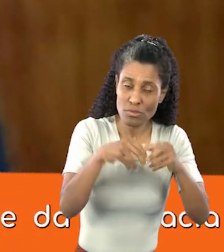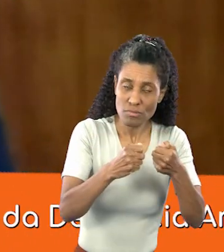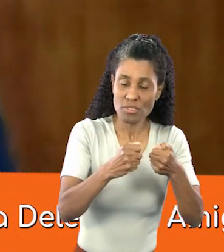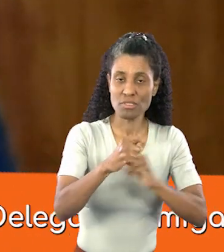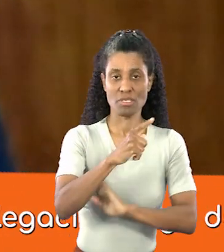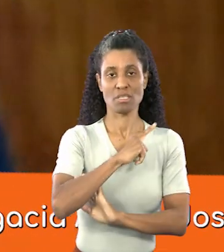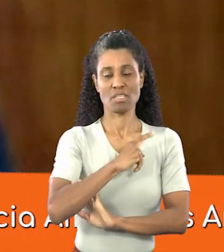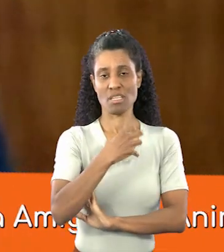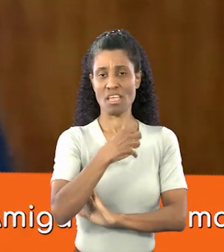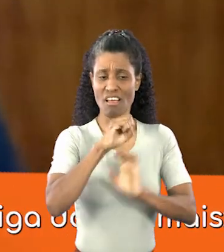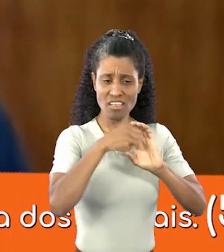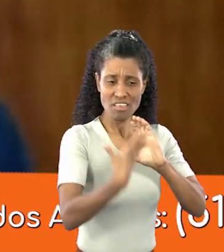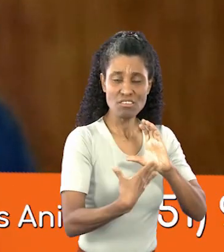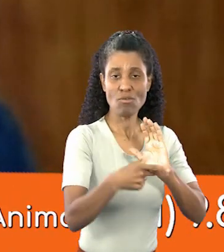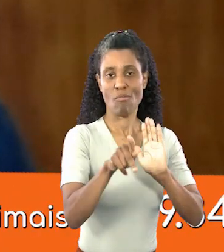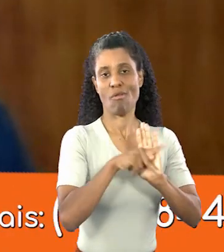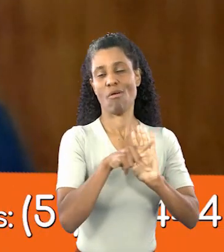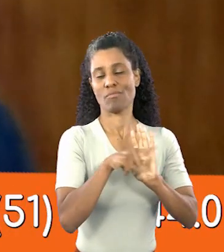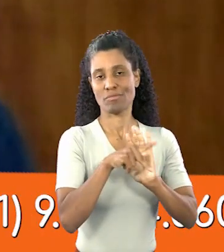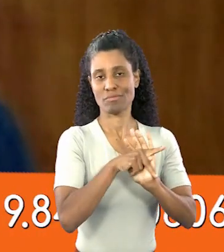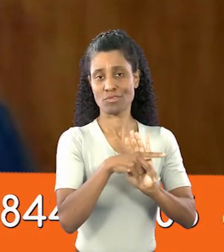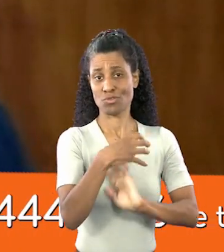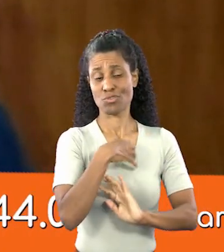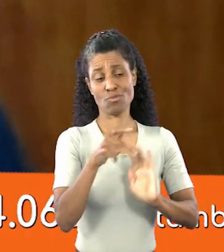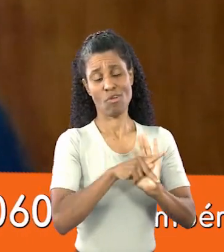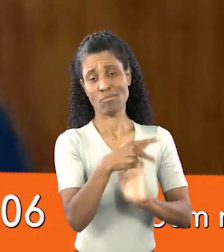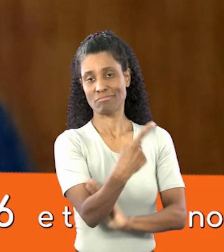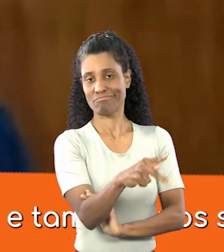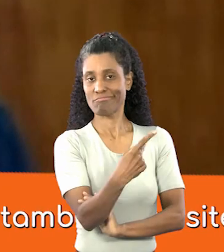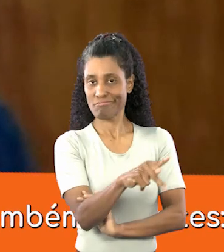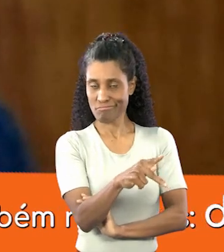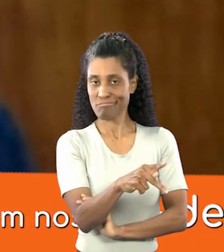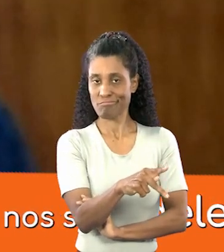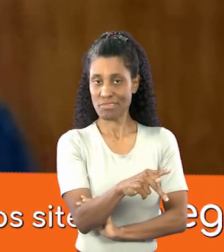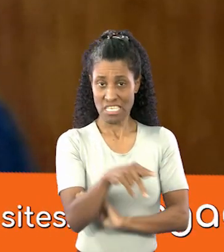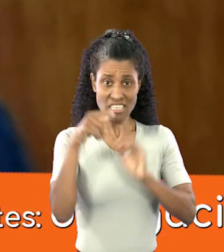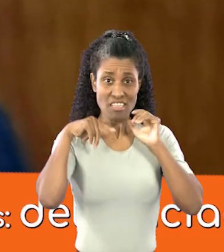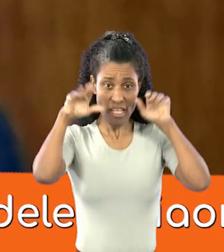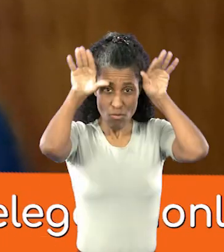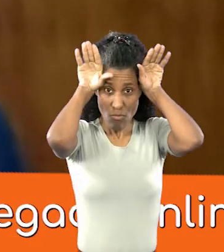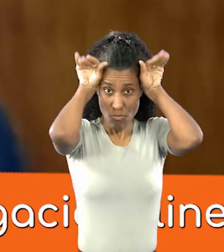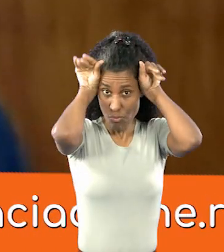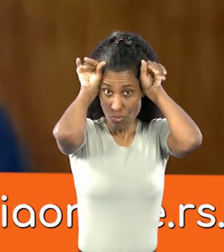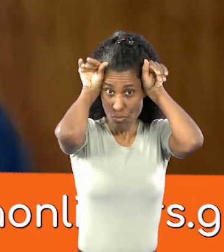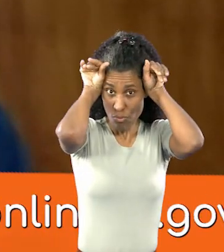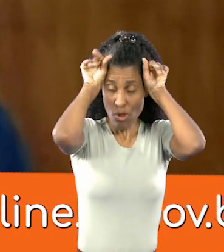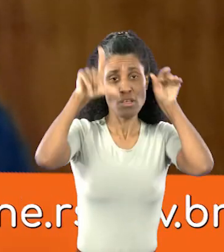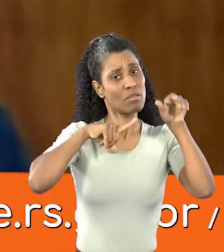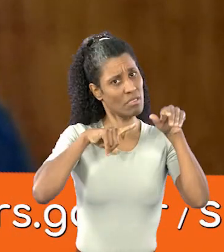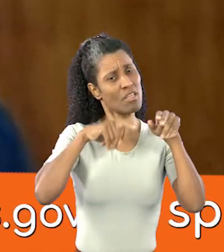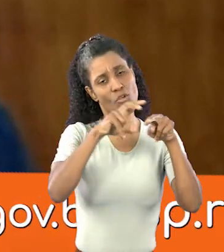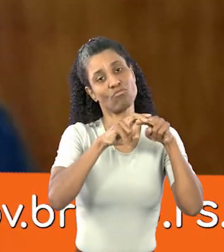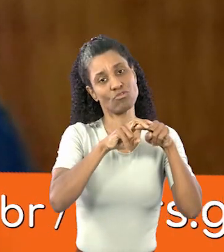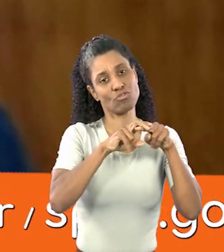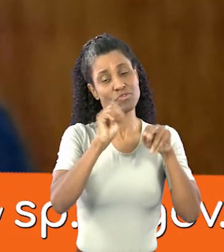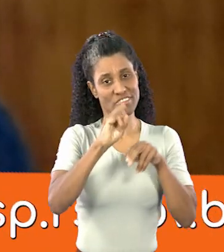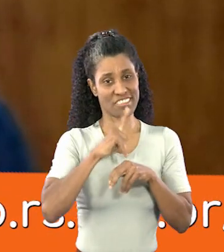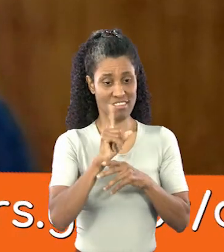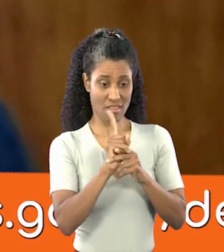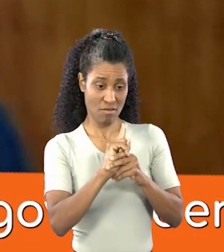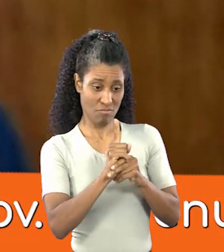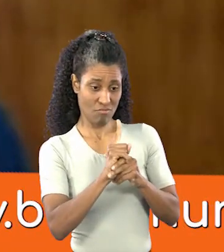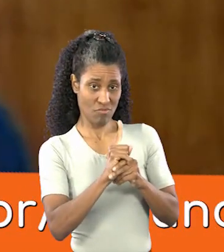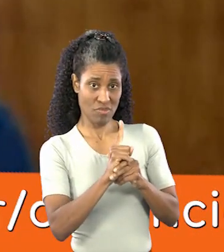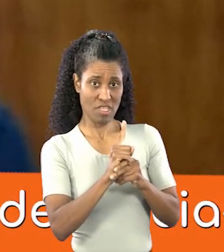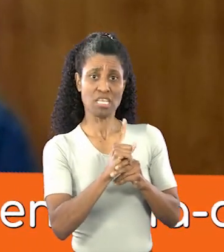animais, eles têm as suas características e as suas morfologias. Se eles têm orelhas grandes é porque tem um motivo,